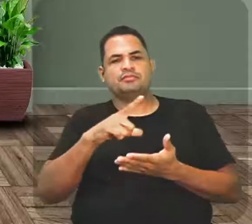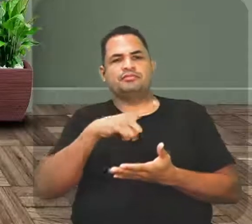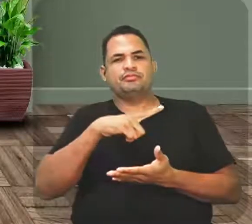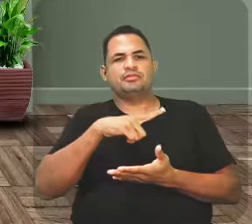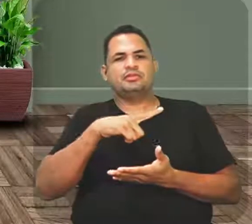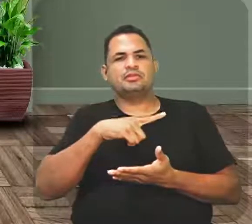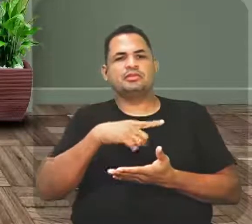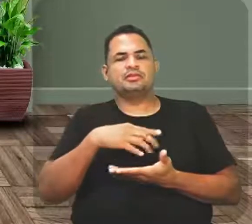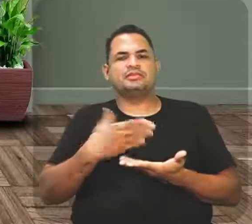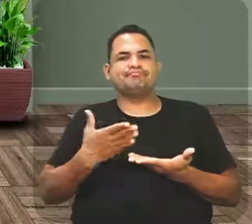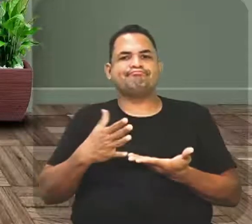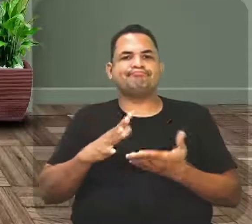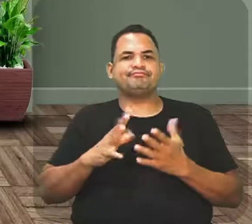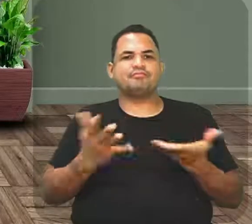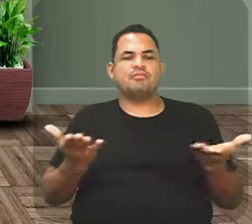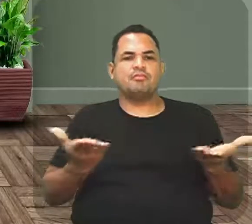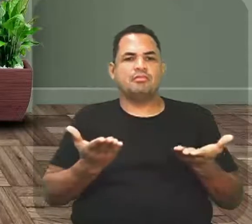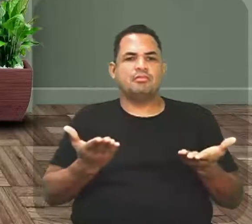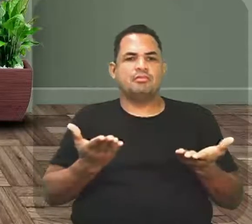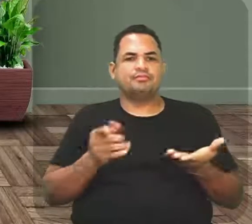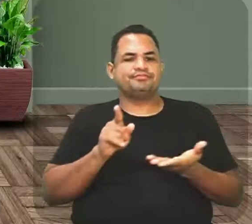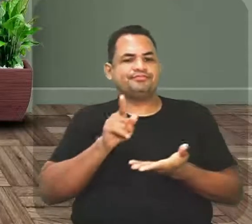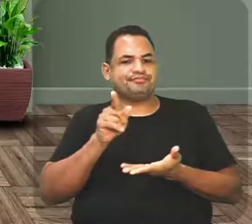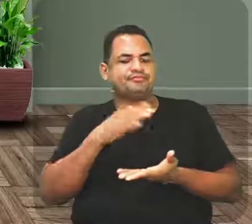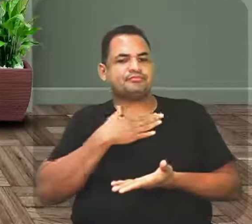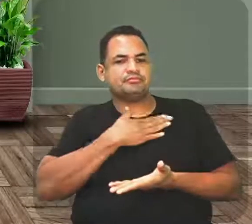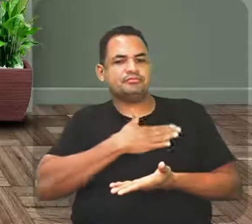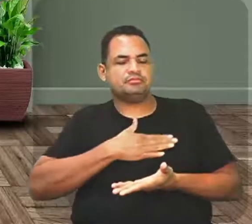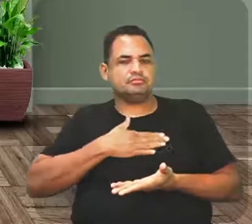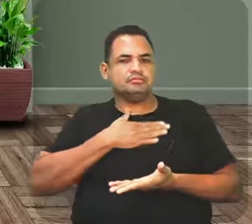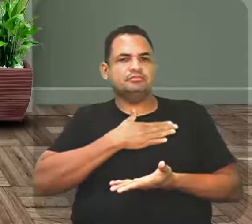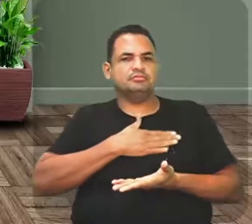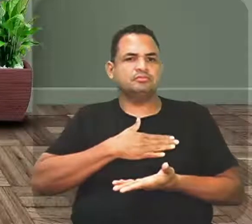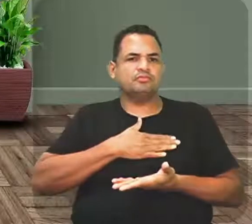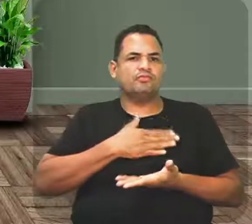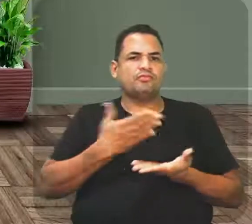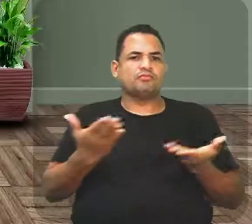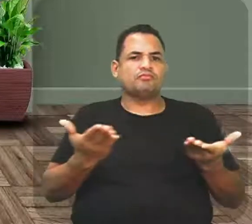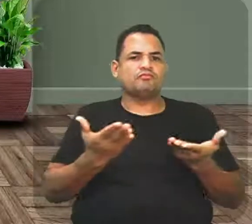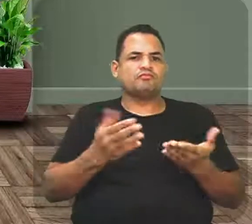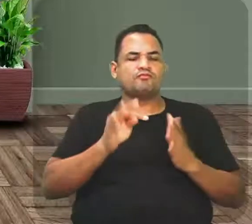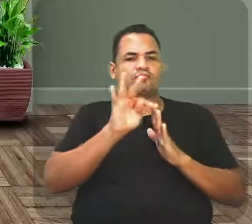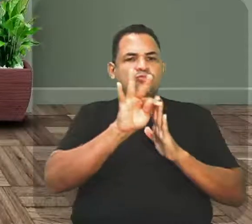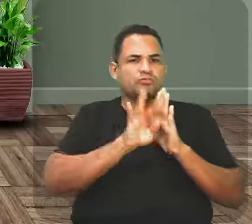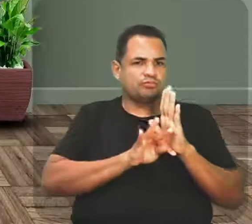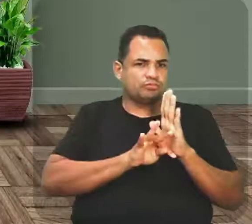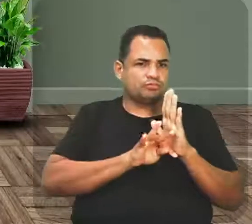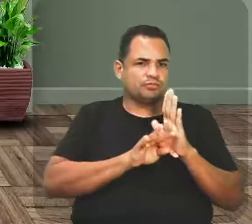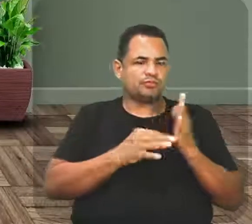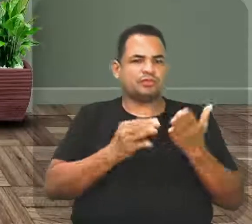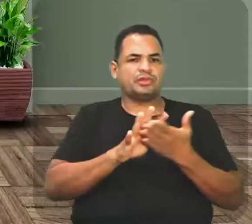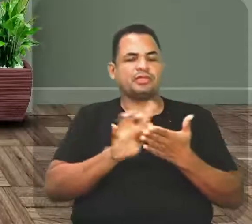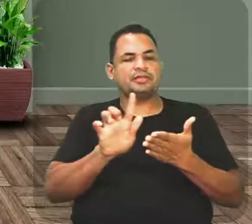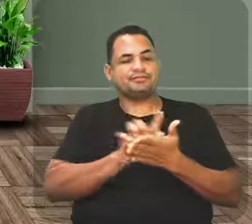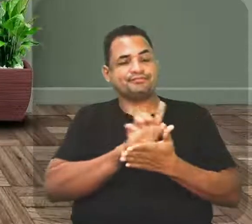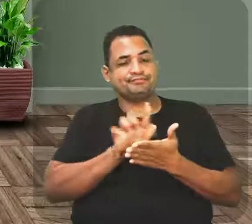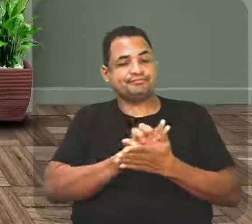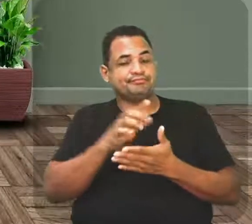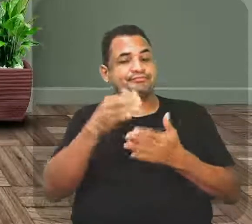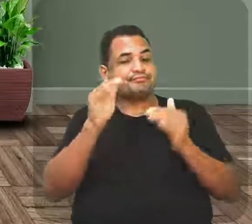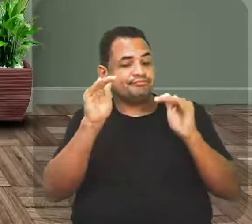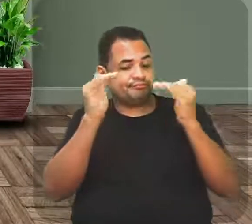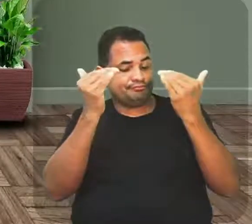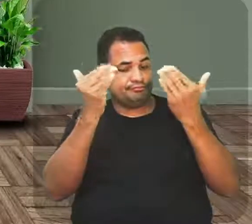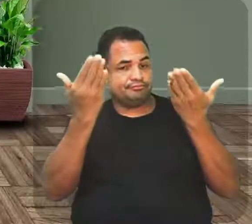o seu espaço. Então, para quem aí gosta de construir esse texto, tá? Esse gênero, já se liga,